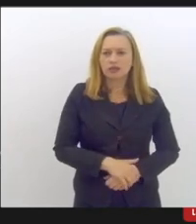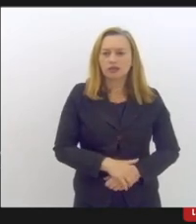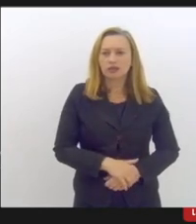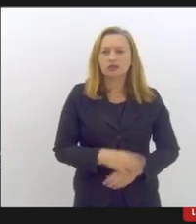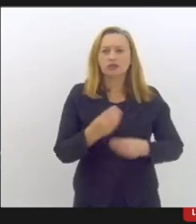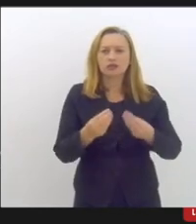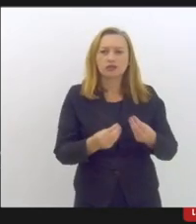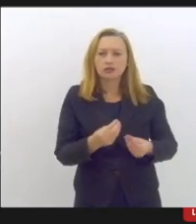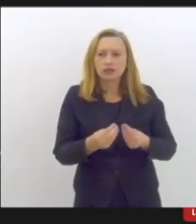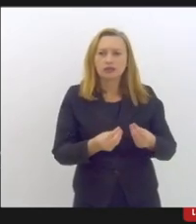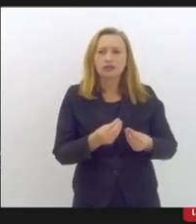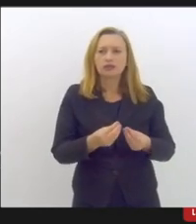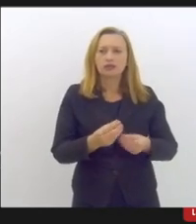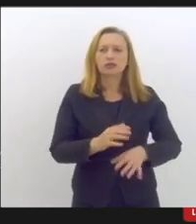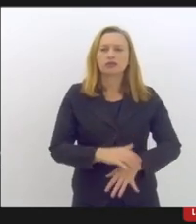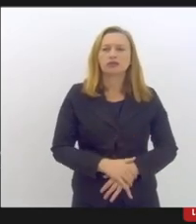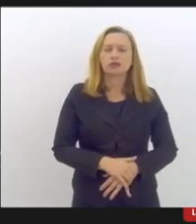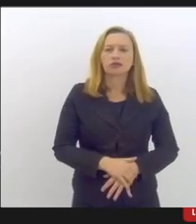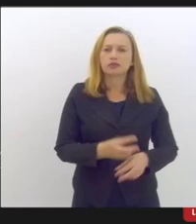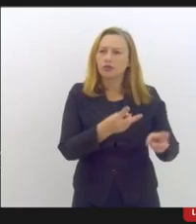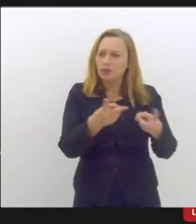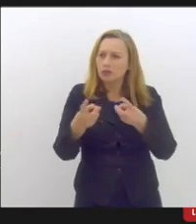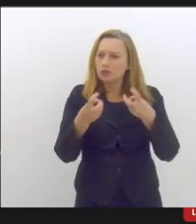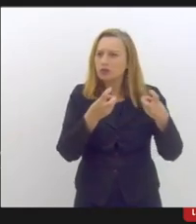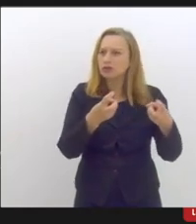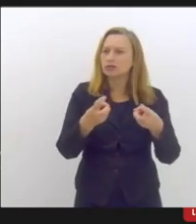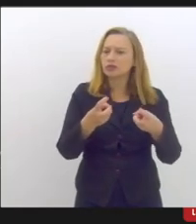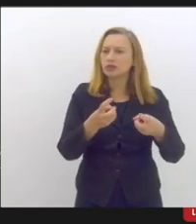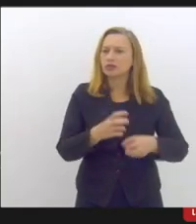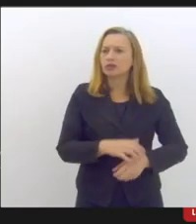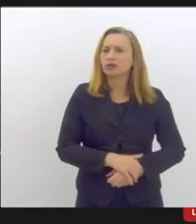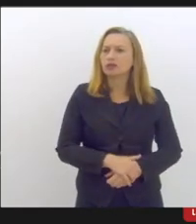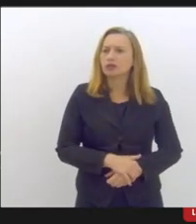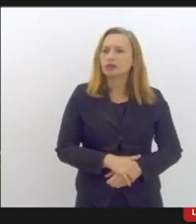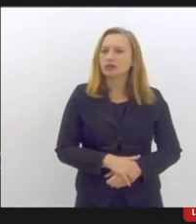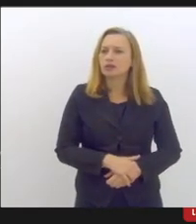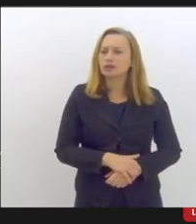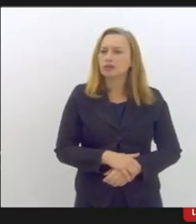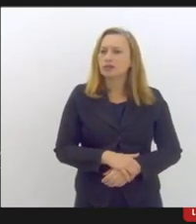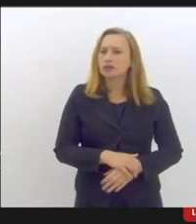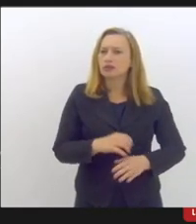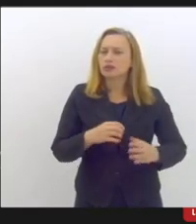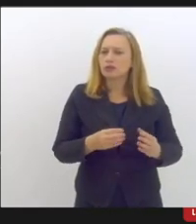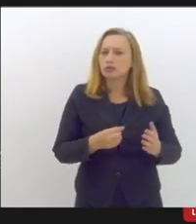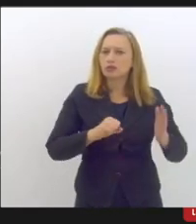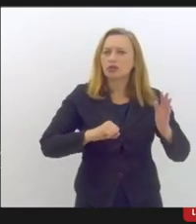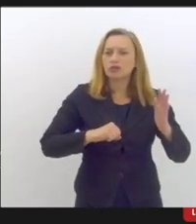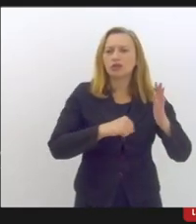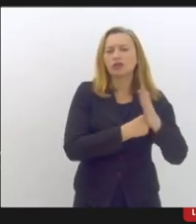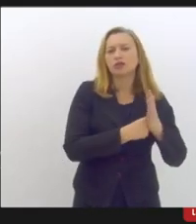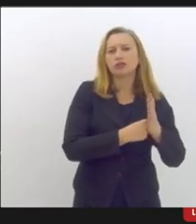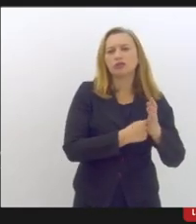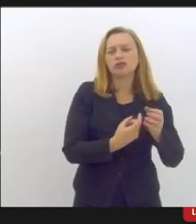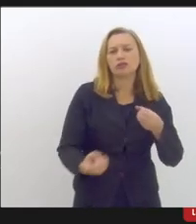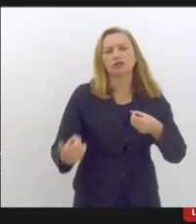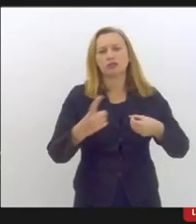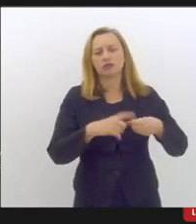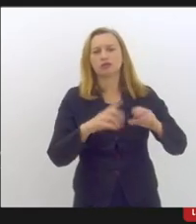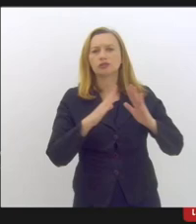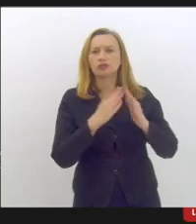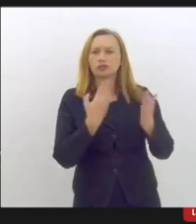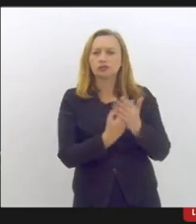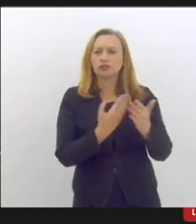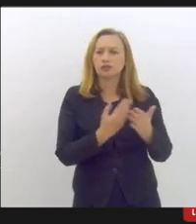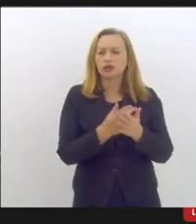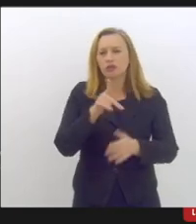óbvio inclusive que a gente vem notando esse esse impacto do retorno escolar né pós